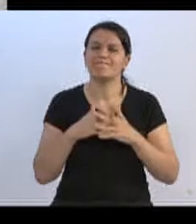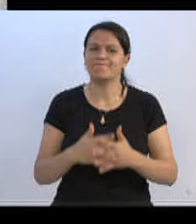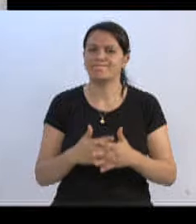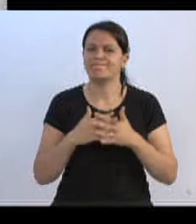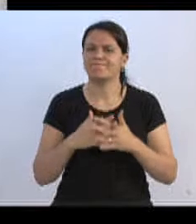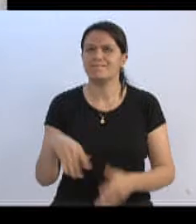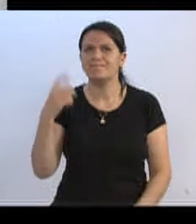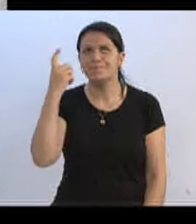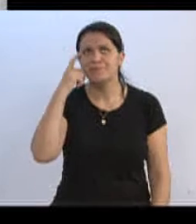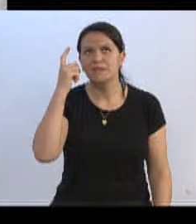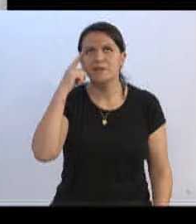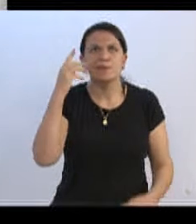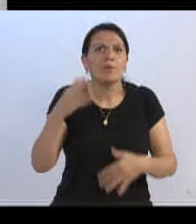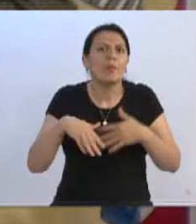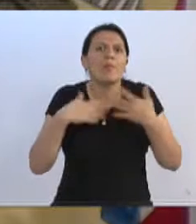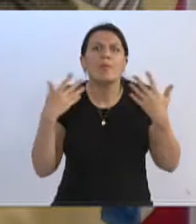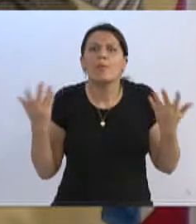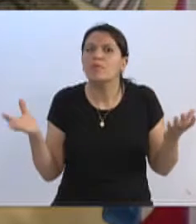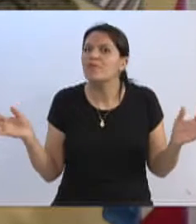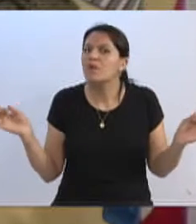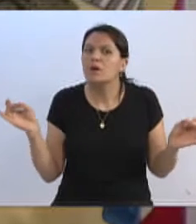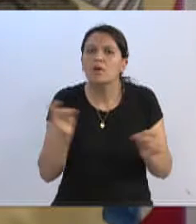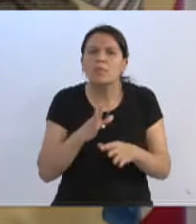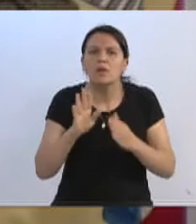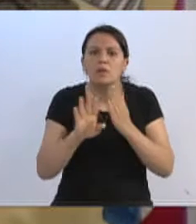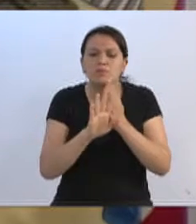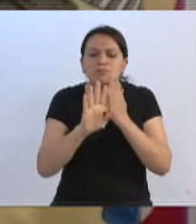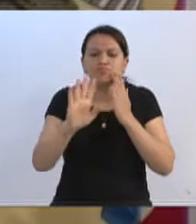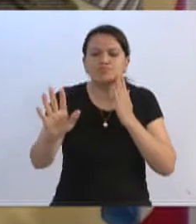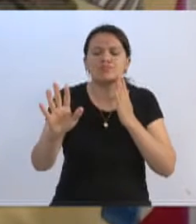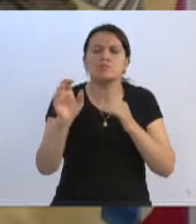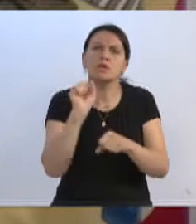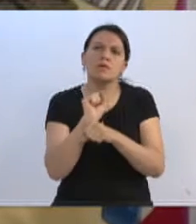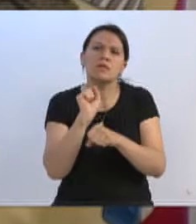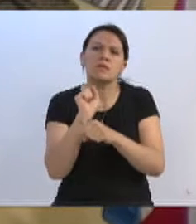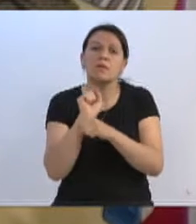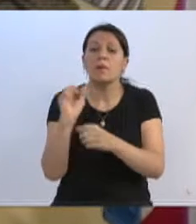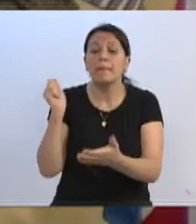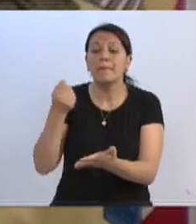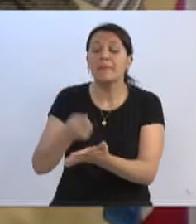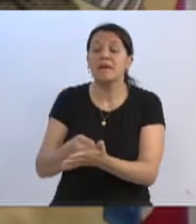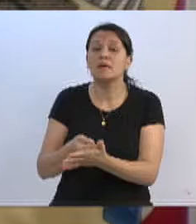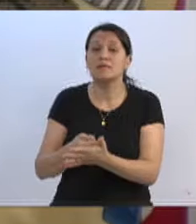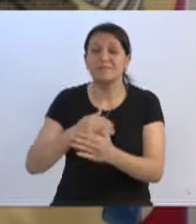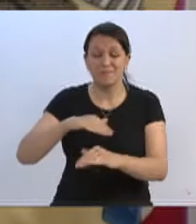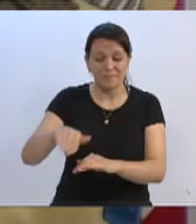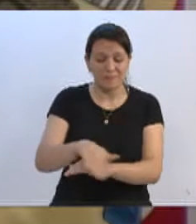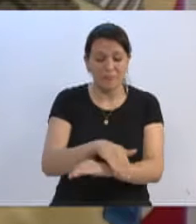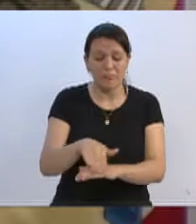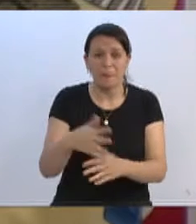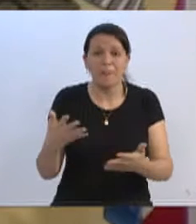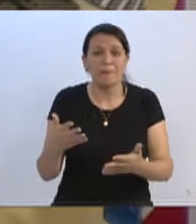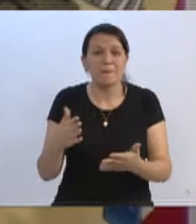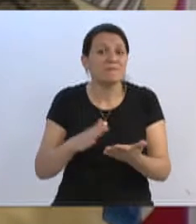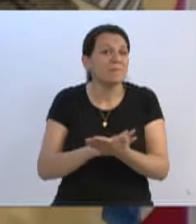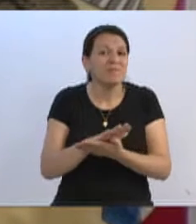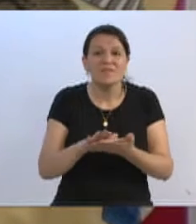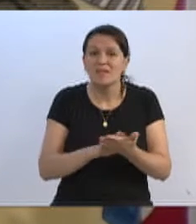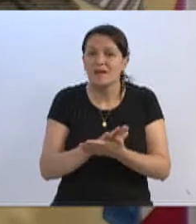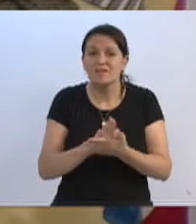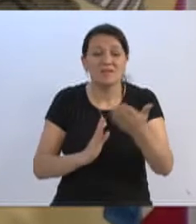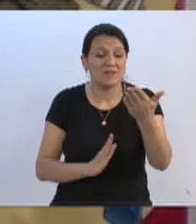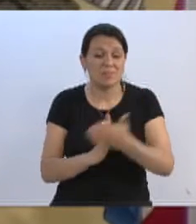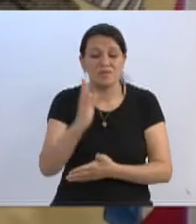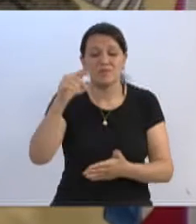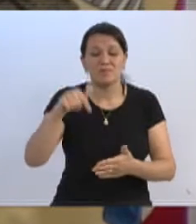Fico pensando quando será zerada a fila das que há muito tempo fizeram o seu dever de casa e pagaram para ter sua roupa pavimentada. E aqui fica a cobrança, porque aprovamos aqui nesta